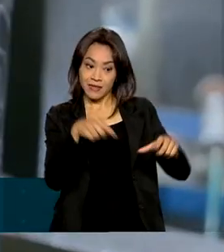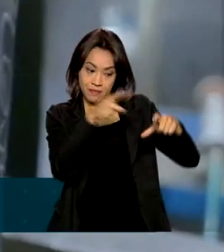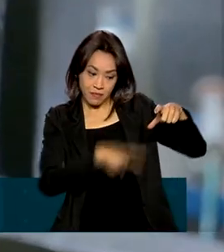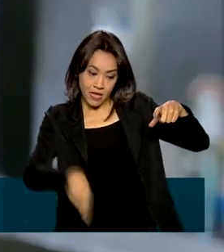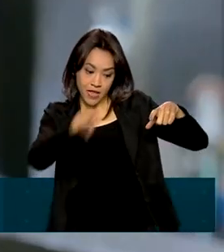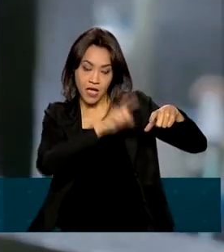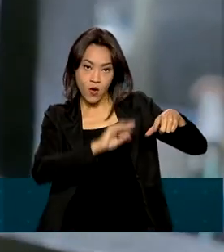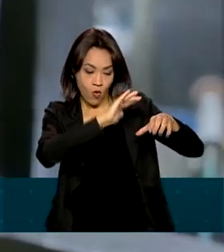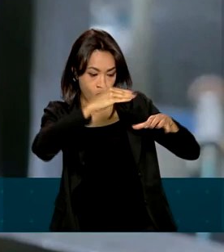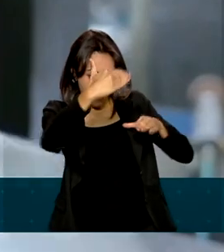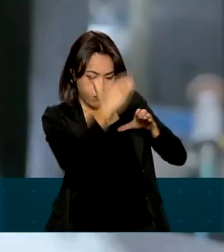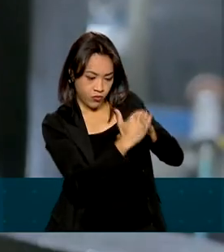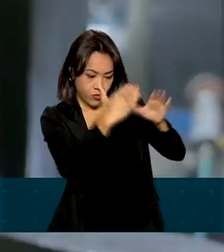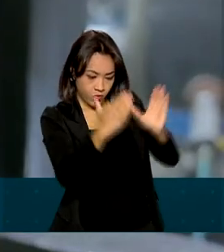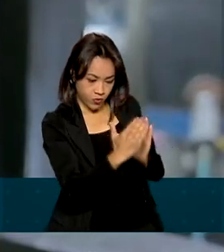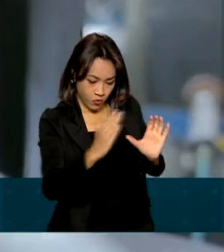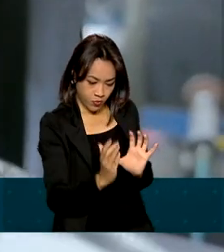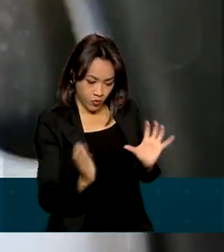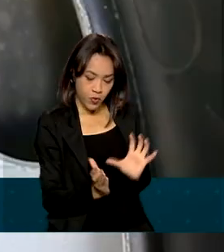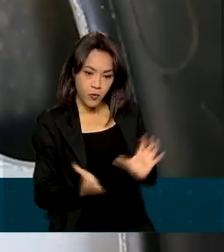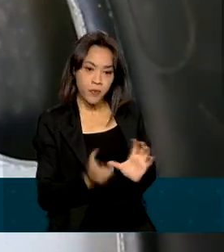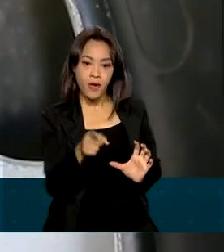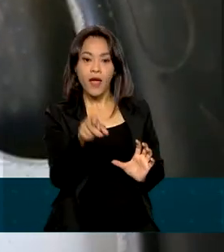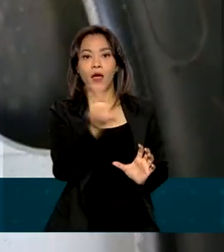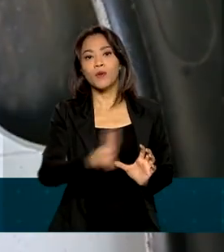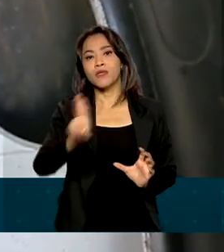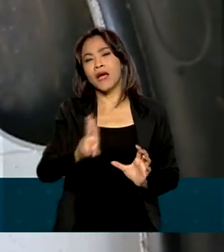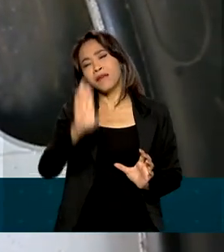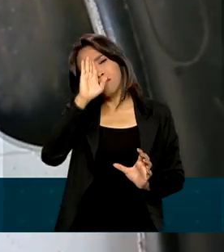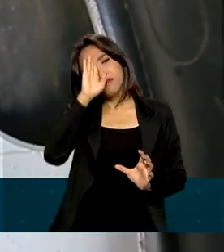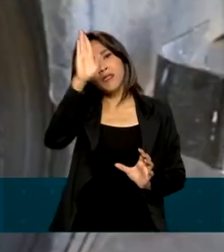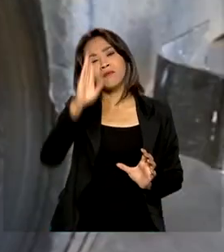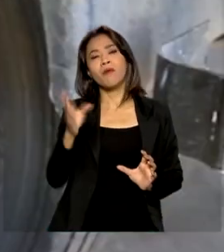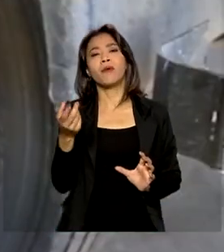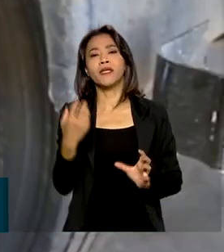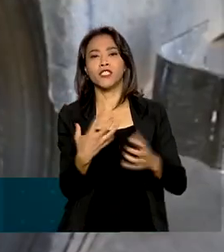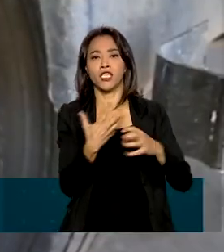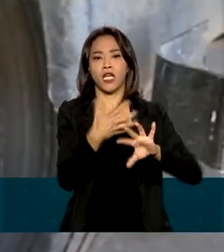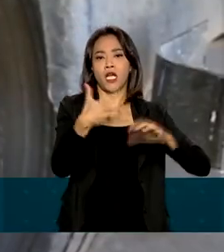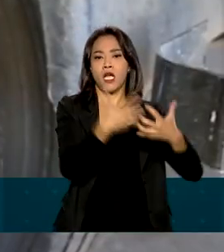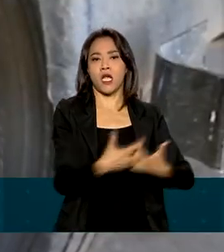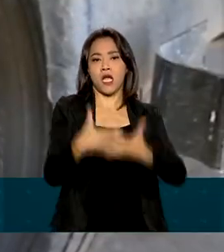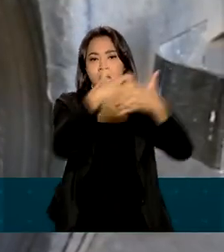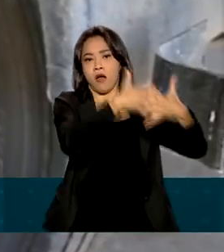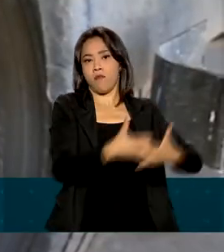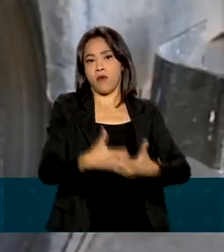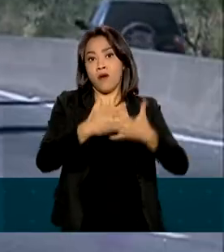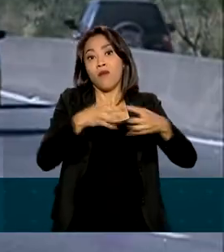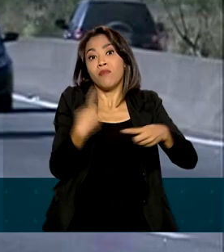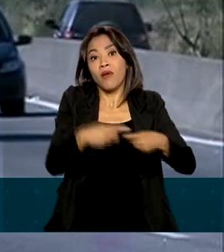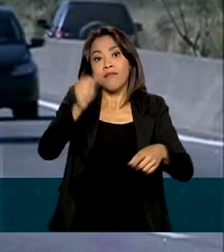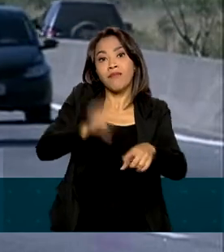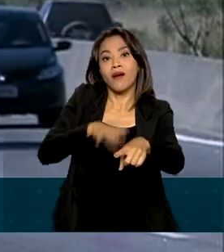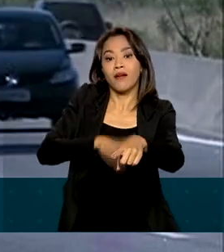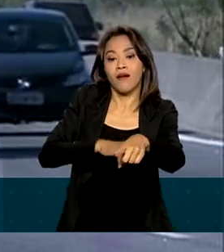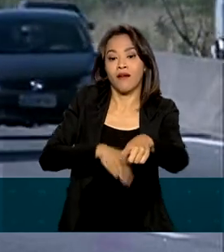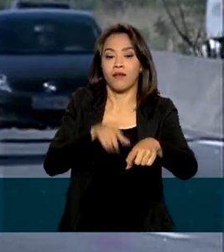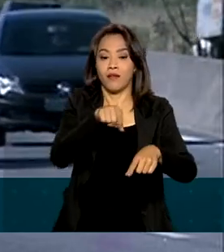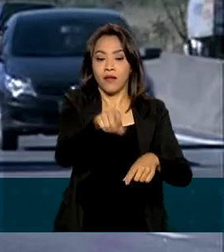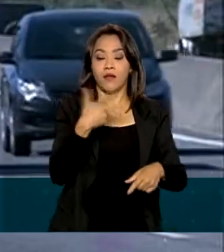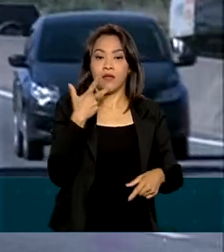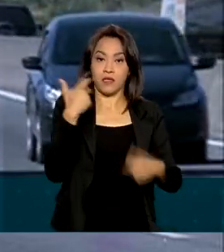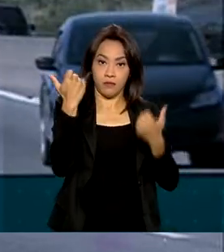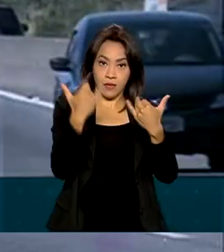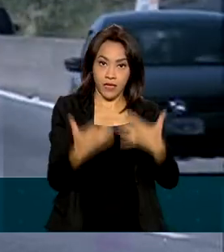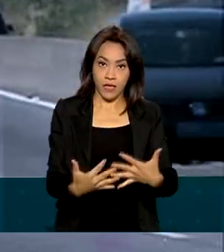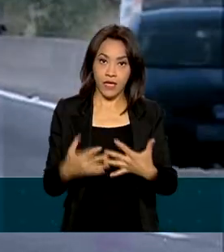usado no Brasil, principalmente em veículos de carga, por ser mais barato. A Associação Brasileira do Setor estima que 65